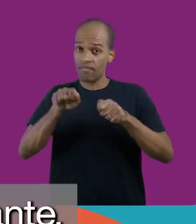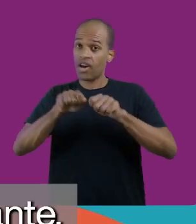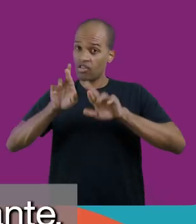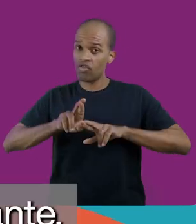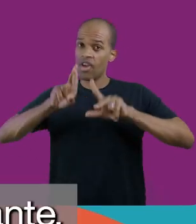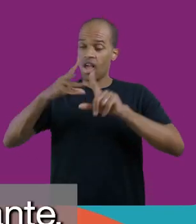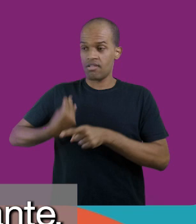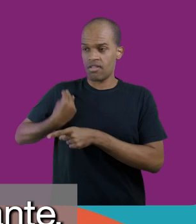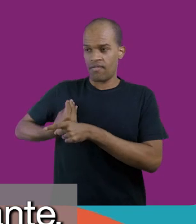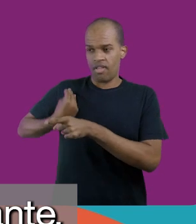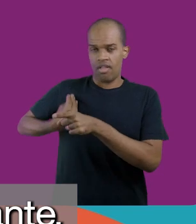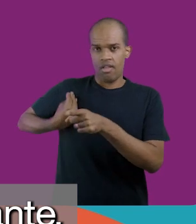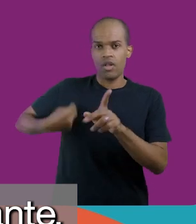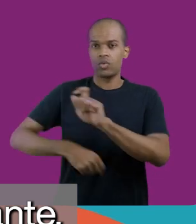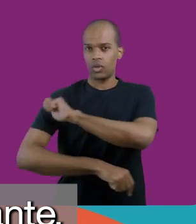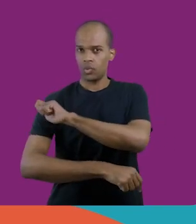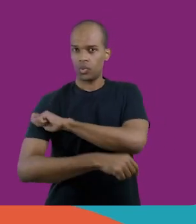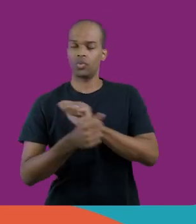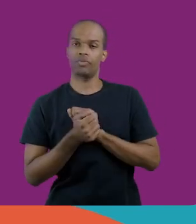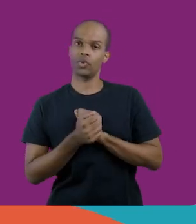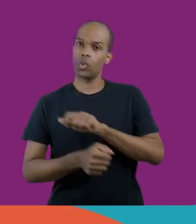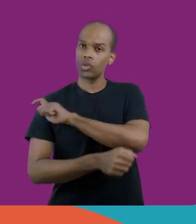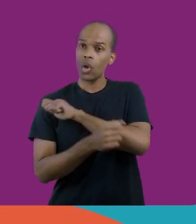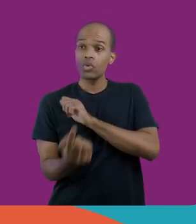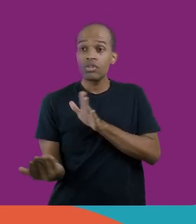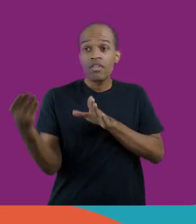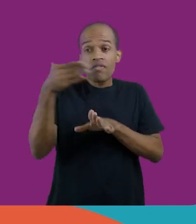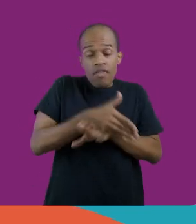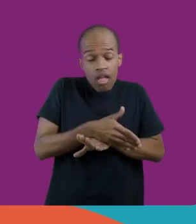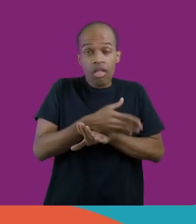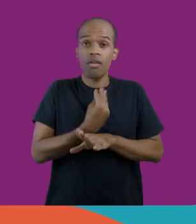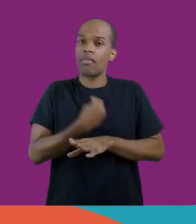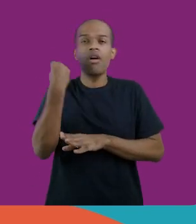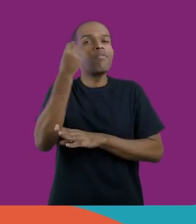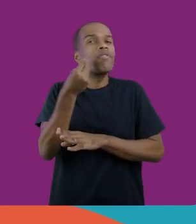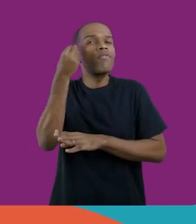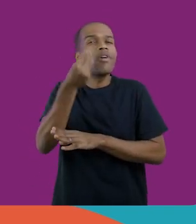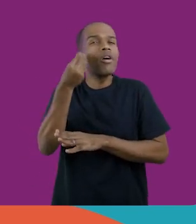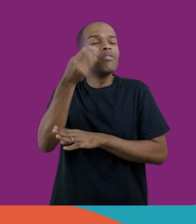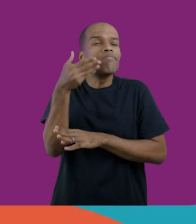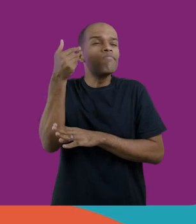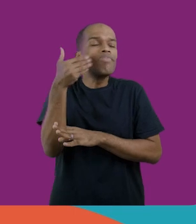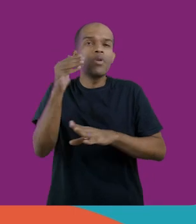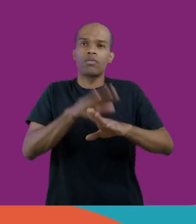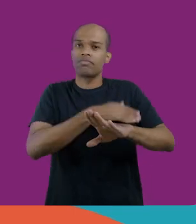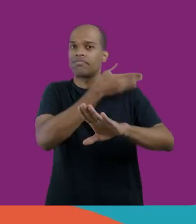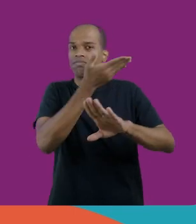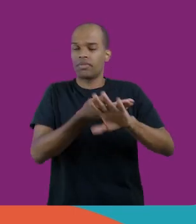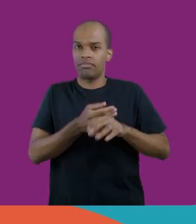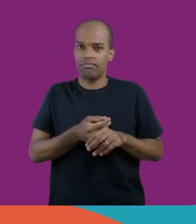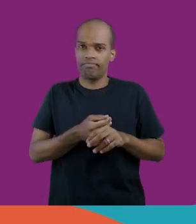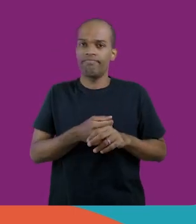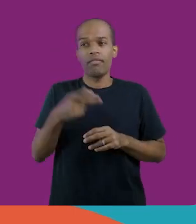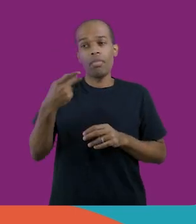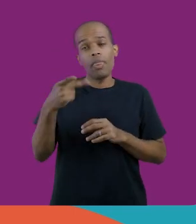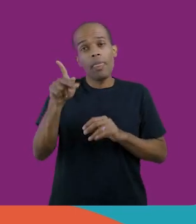fazem a diferença na vida de um estudante, aquele estudante que vem para viver o tempo integral, as